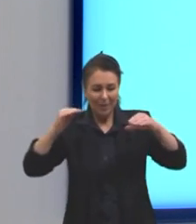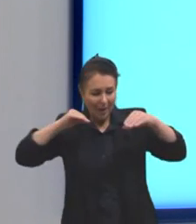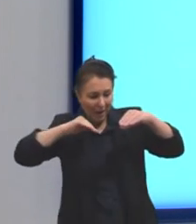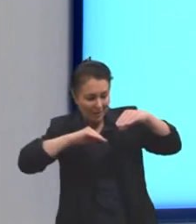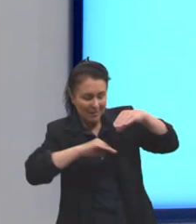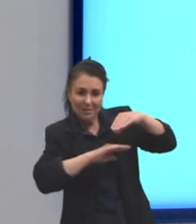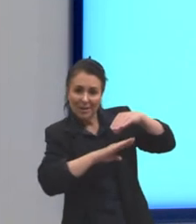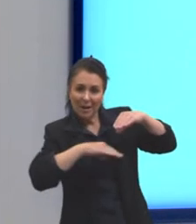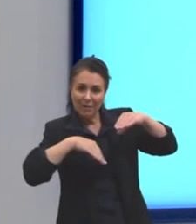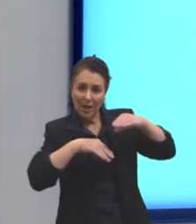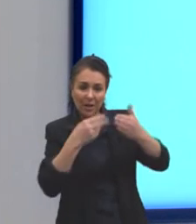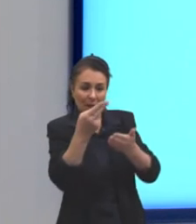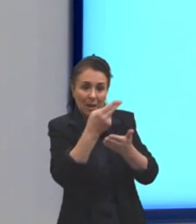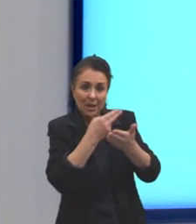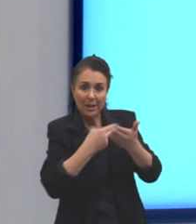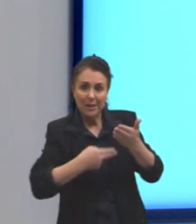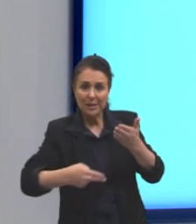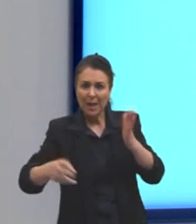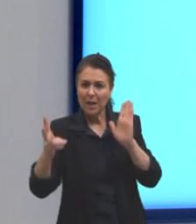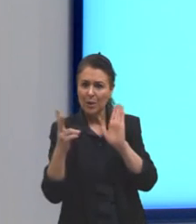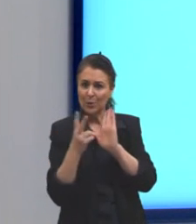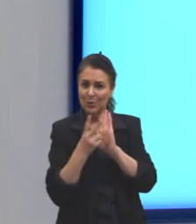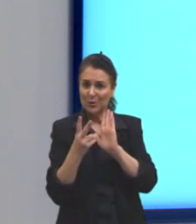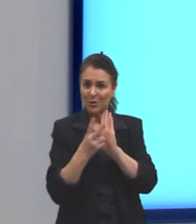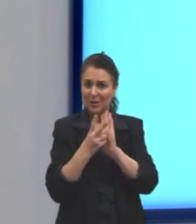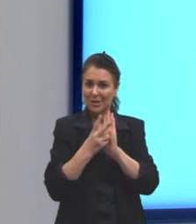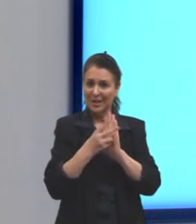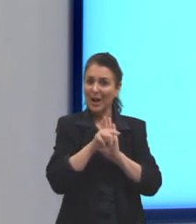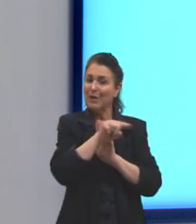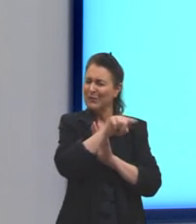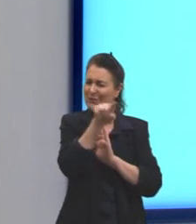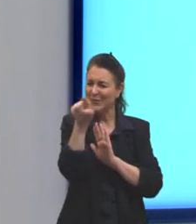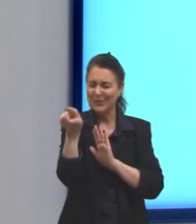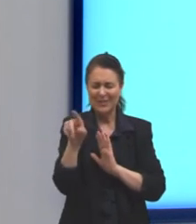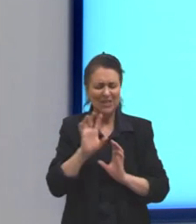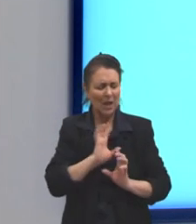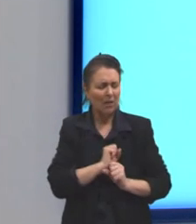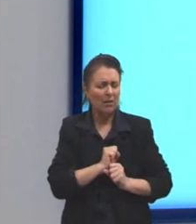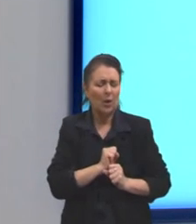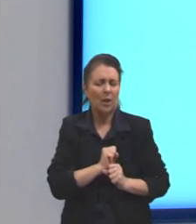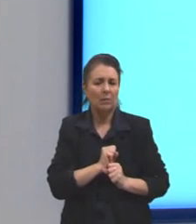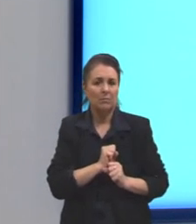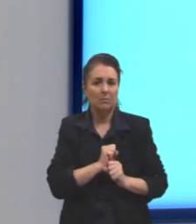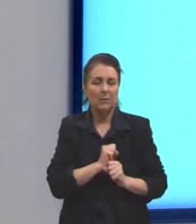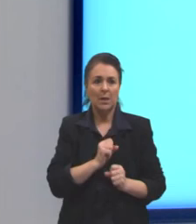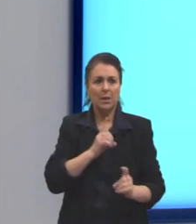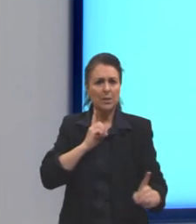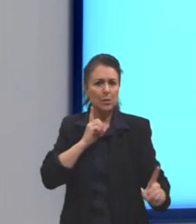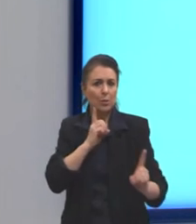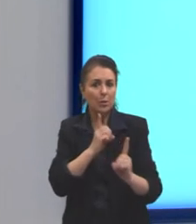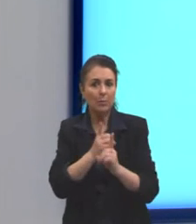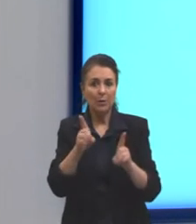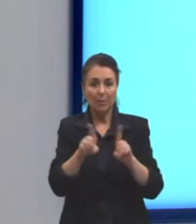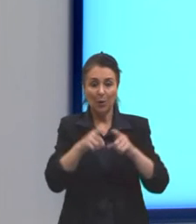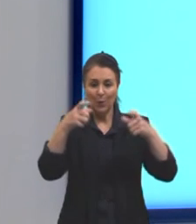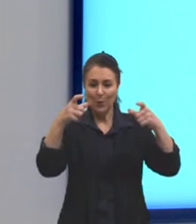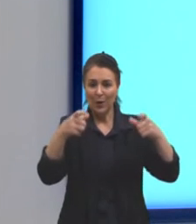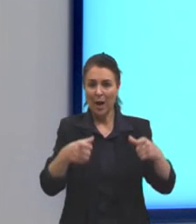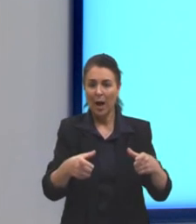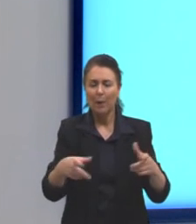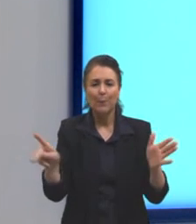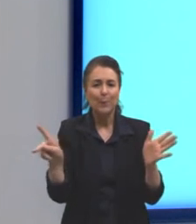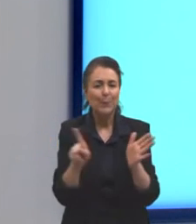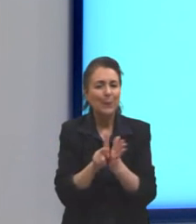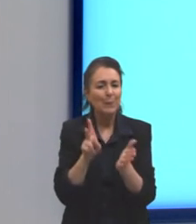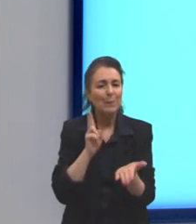desenhos indígenas, então? Vocês iriam adorar. Descobrimos também a fonte da juventude e